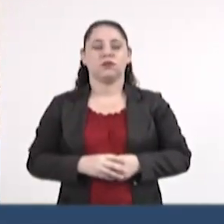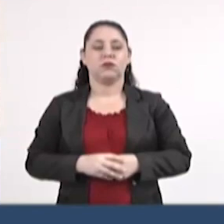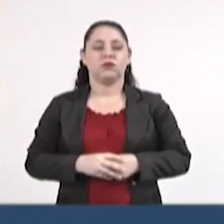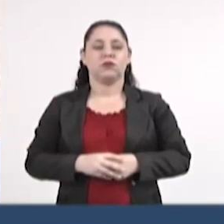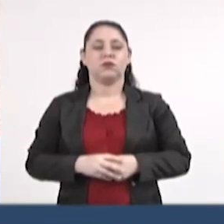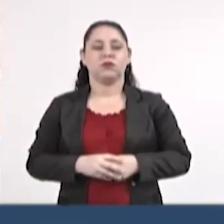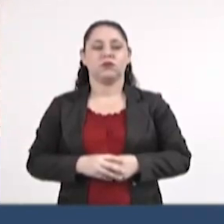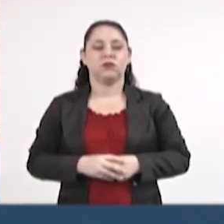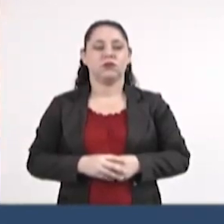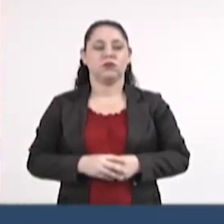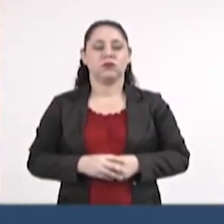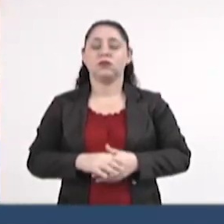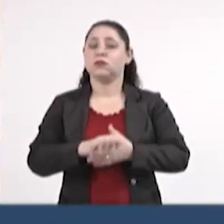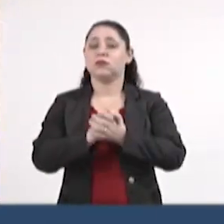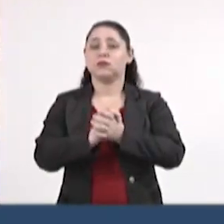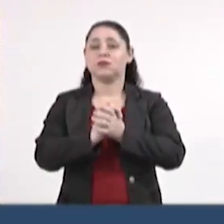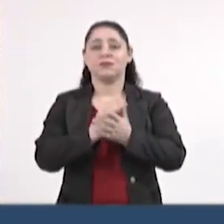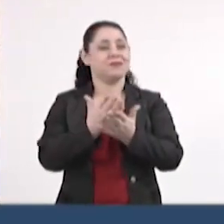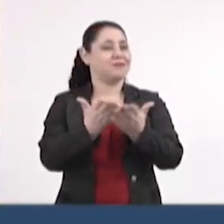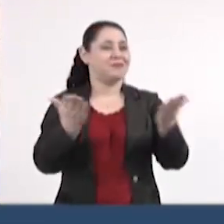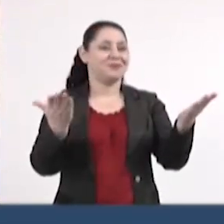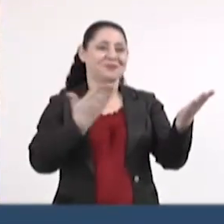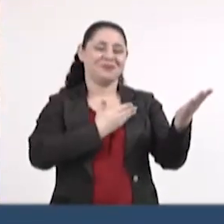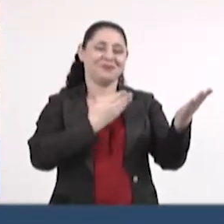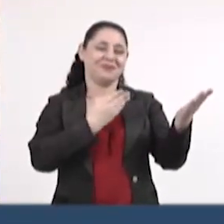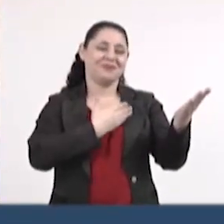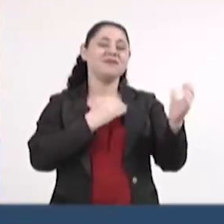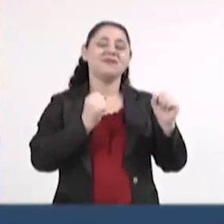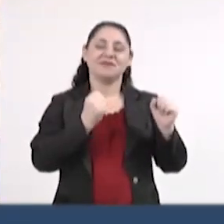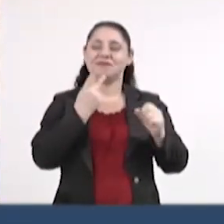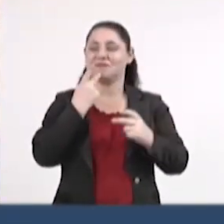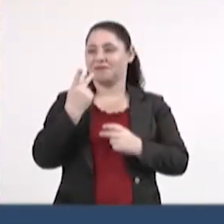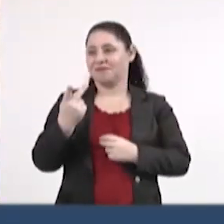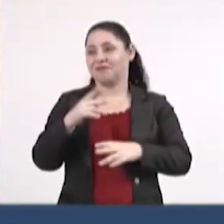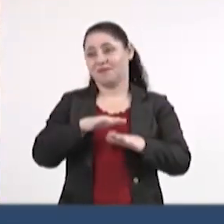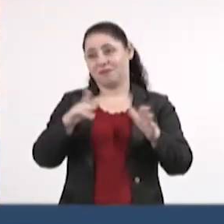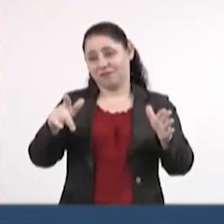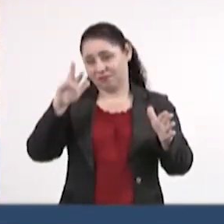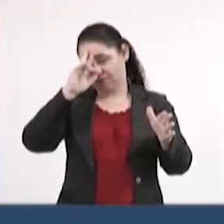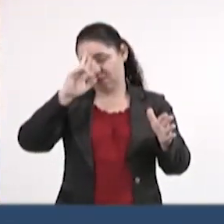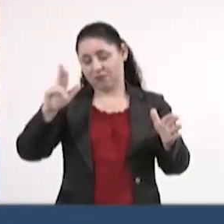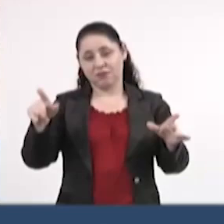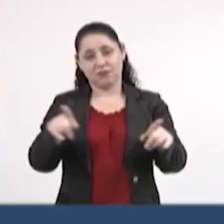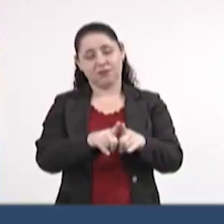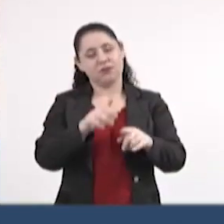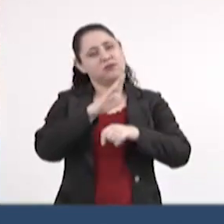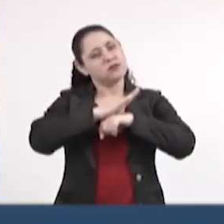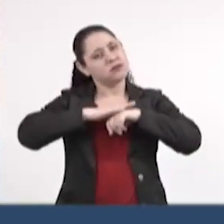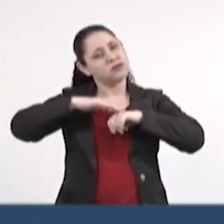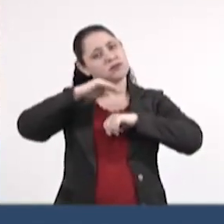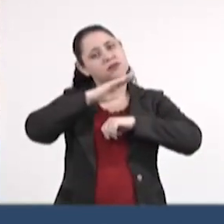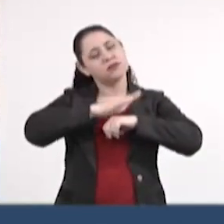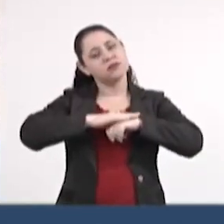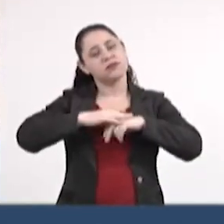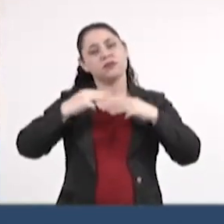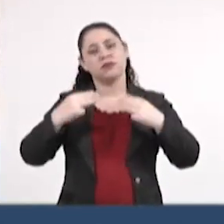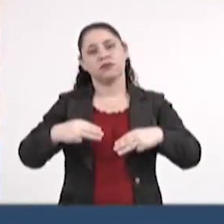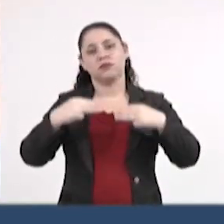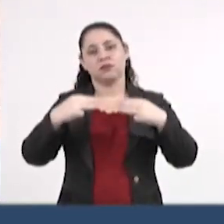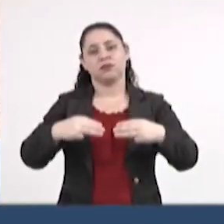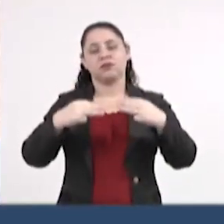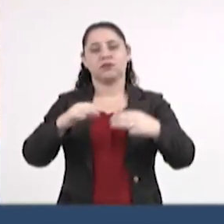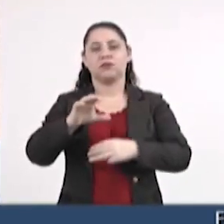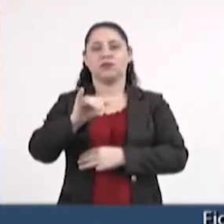cumprimentar todas as minhas colegas, posso dizer assim, da mesa e com todo carinho a ministra Cida